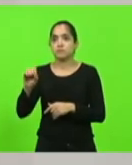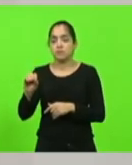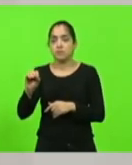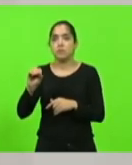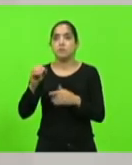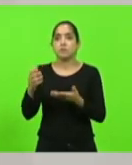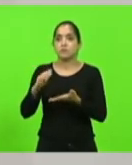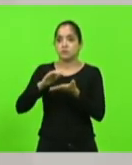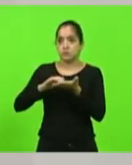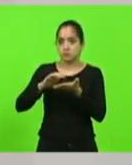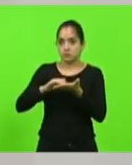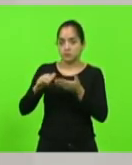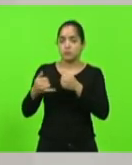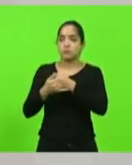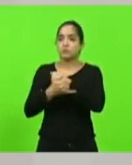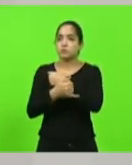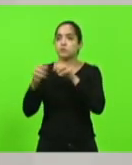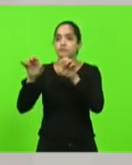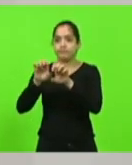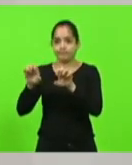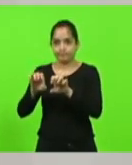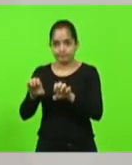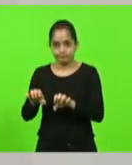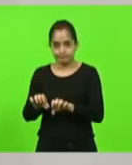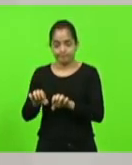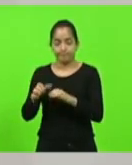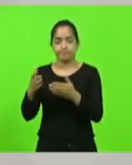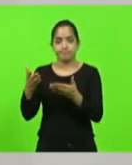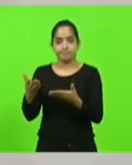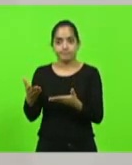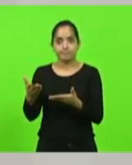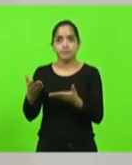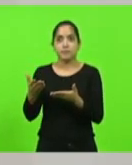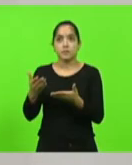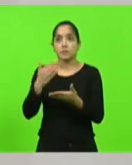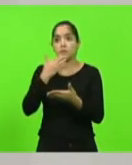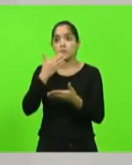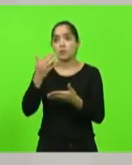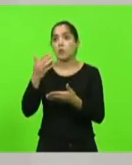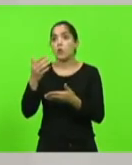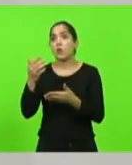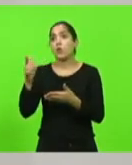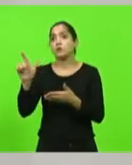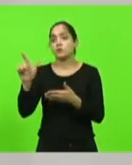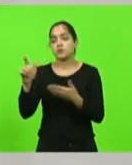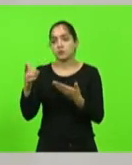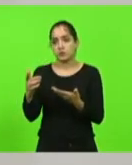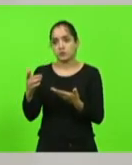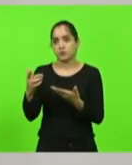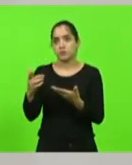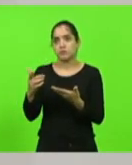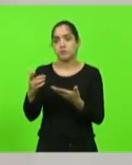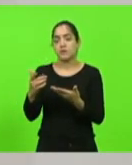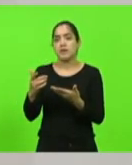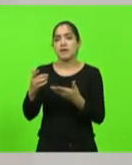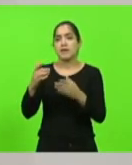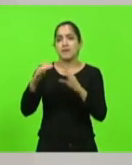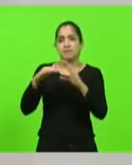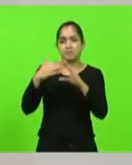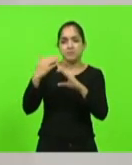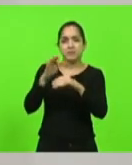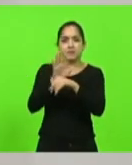da Secretaria de Infraestrutura e também deixar aqui um novo pedido. Hoje eu recebi vídeos da